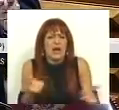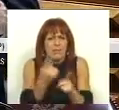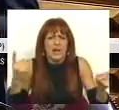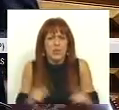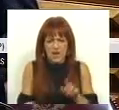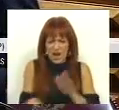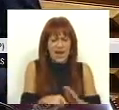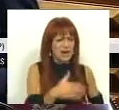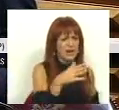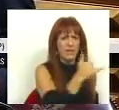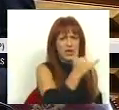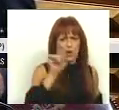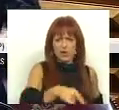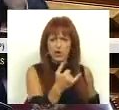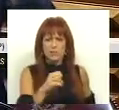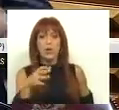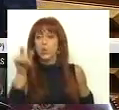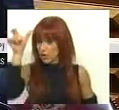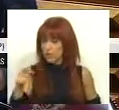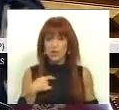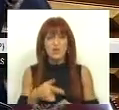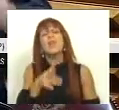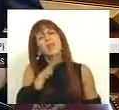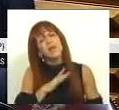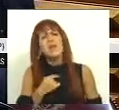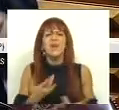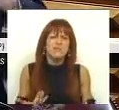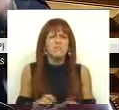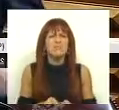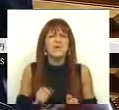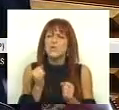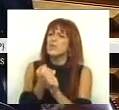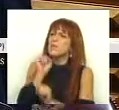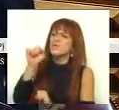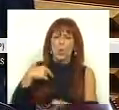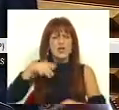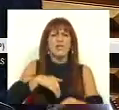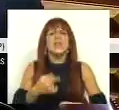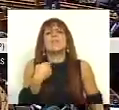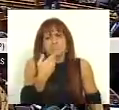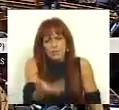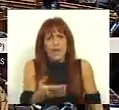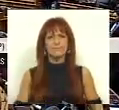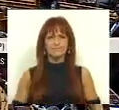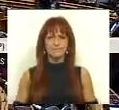serveu a Lei 22-2012? V. Exª, Sra. Porta, diga-se de confortável no seu papel que hoje desempenhou aqui. Muito obrigado.